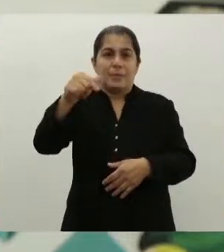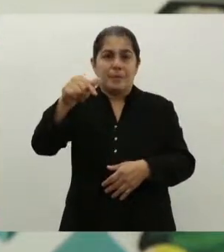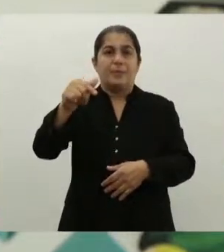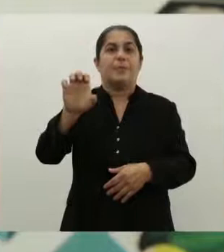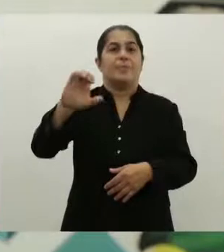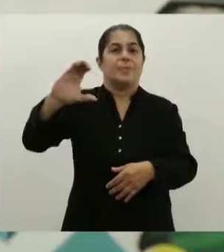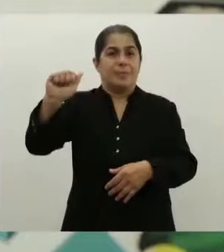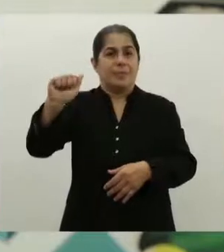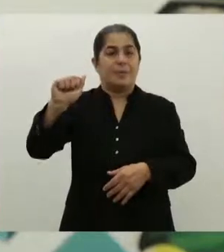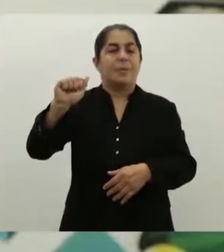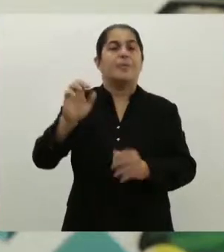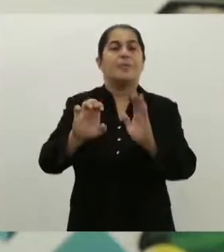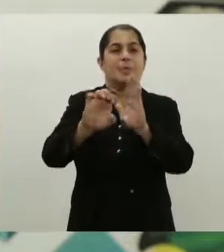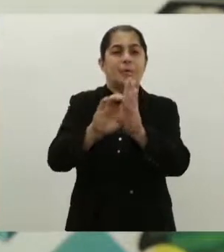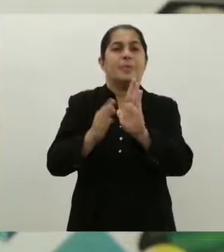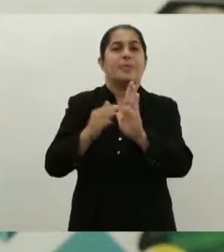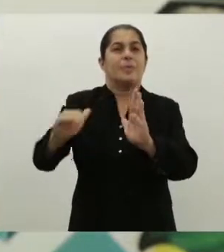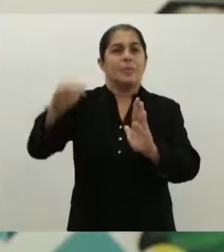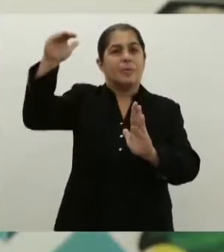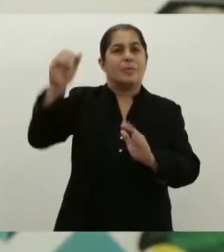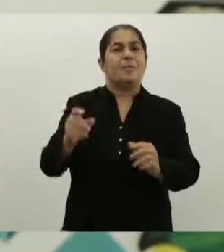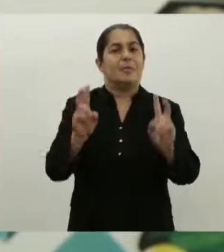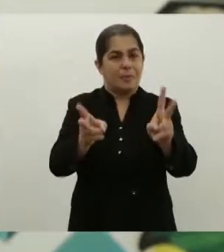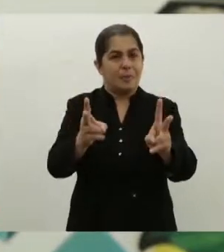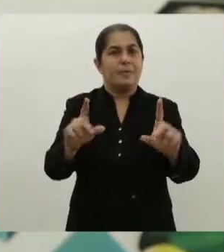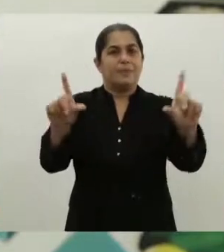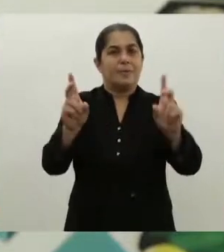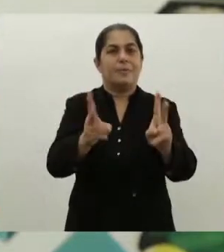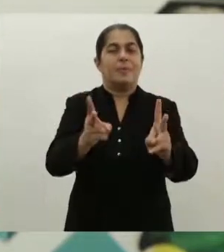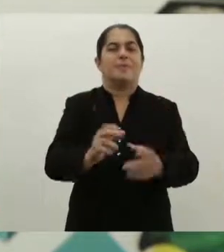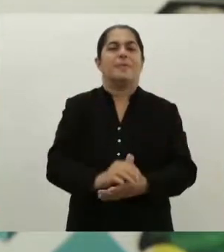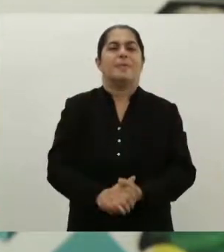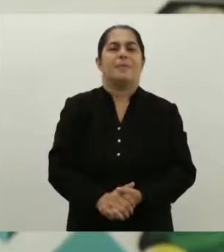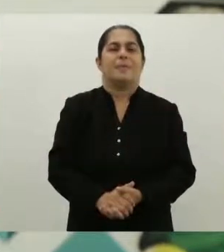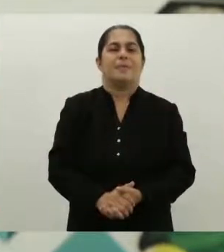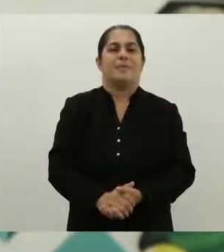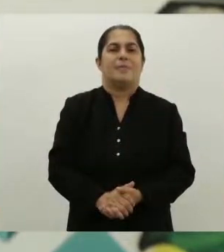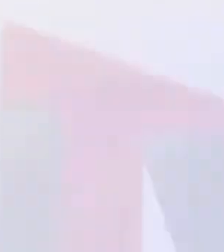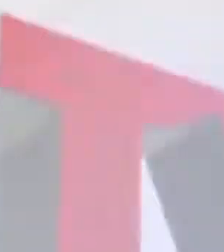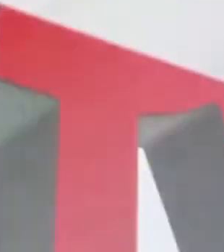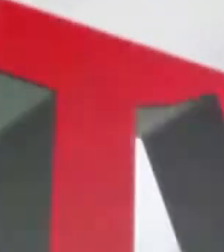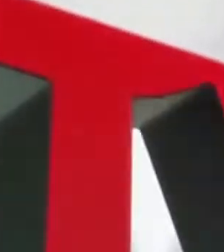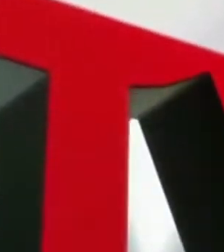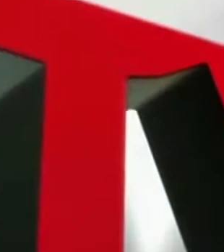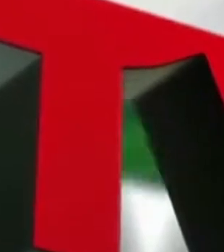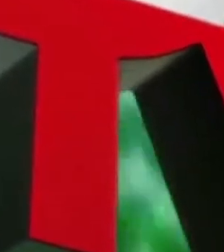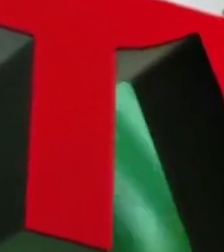ECA, o Estatuto da Criança e do Adolescente. Fique com a gente e o MPTV está no ar.